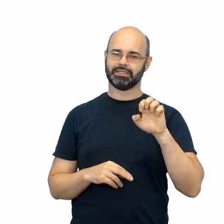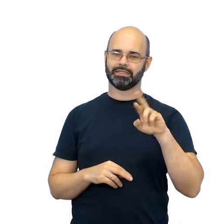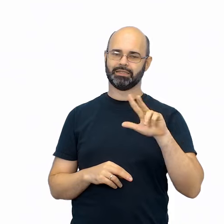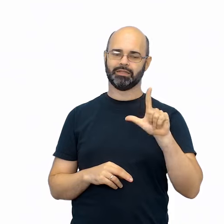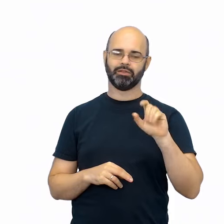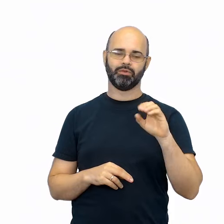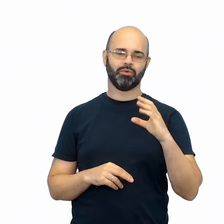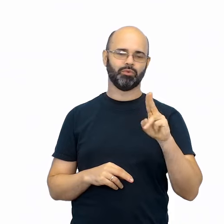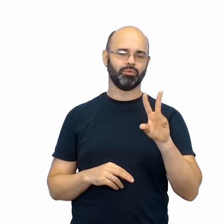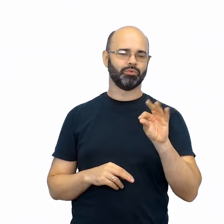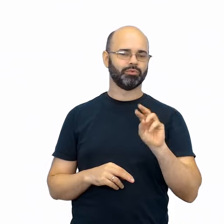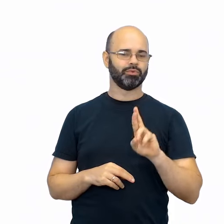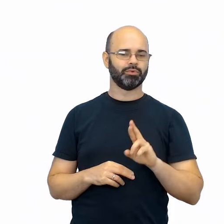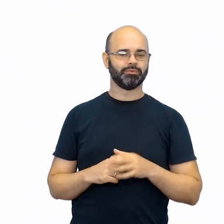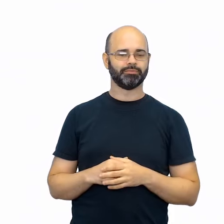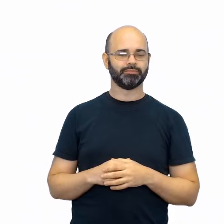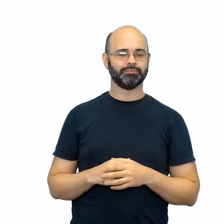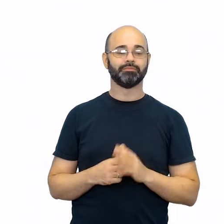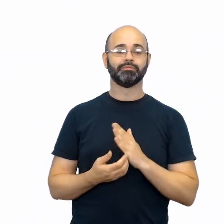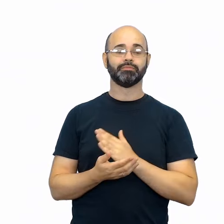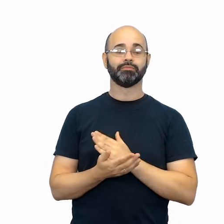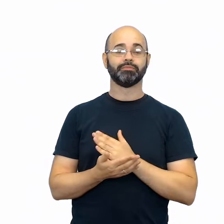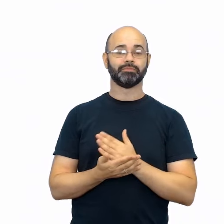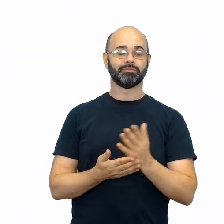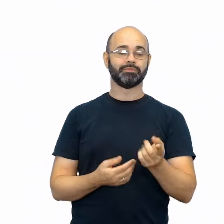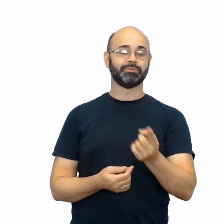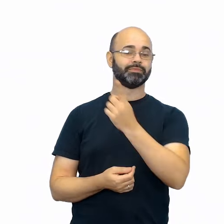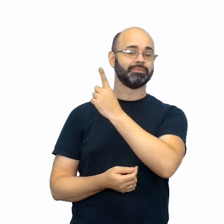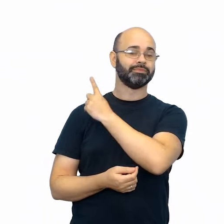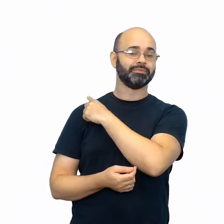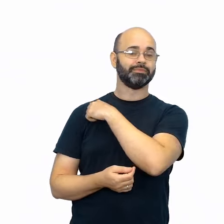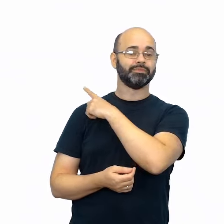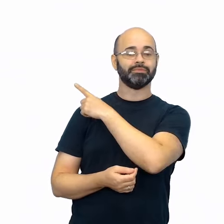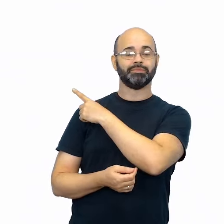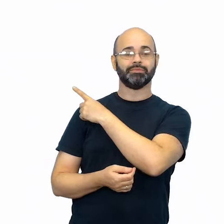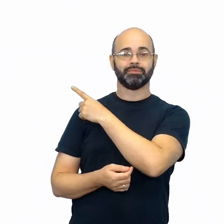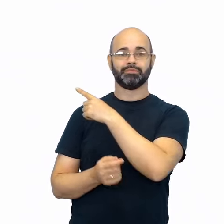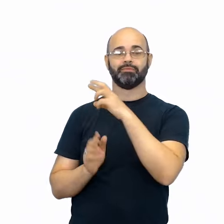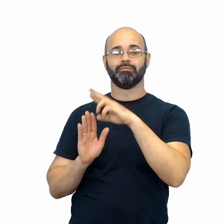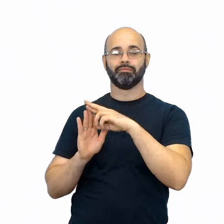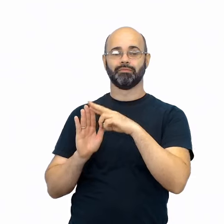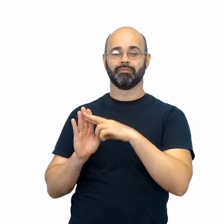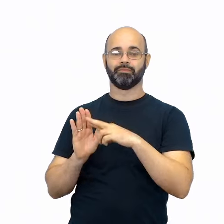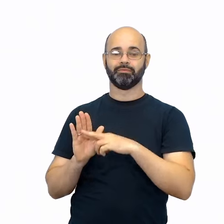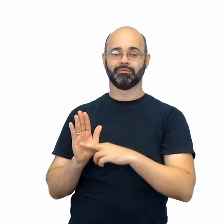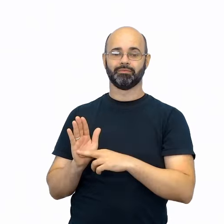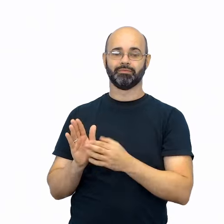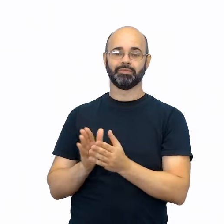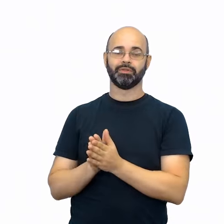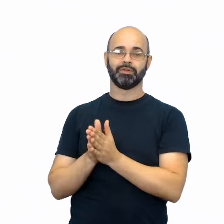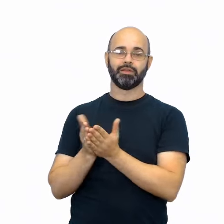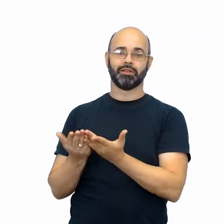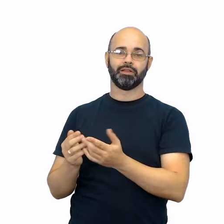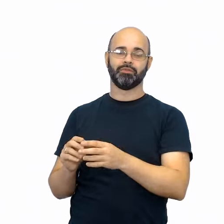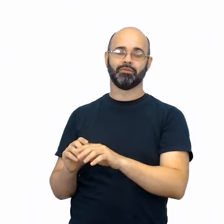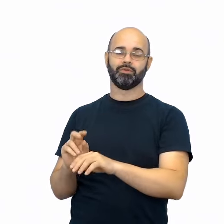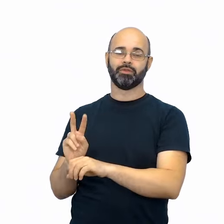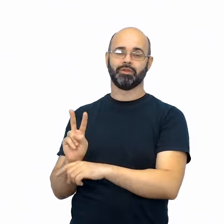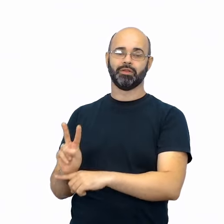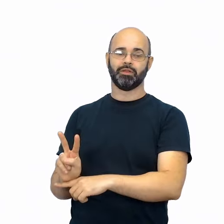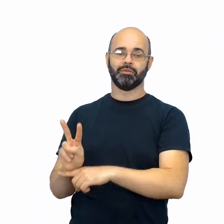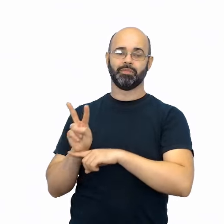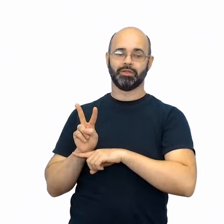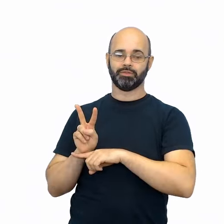nós temos a sequência do primeiro ano, regras para empréstimos de livros. Esta sequência didática prevê uma